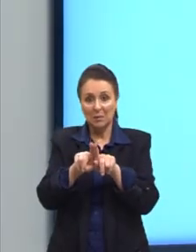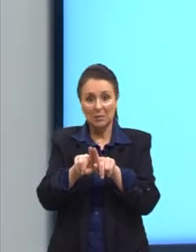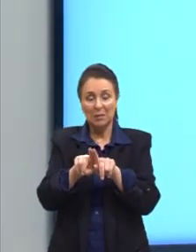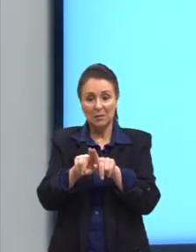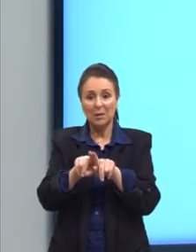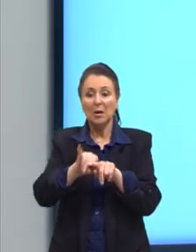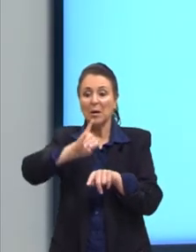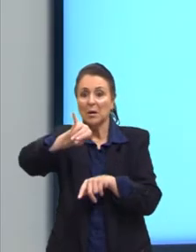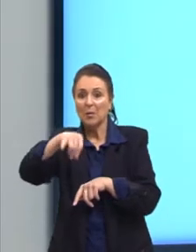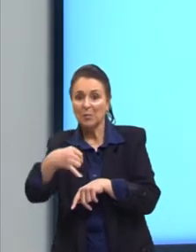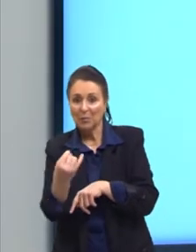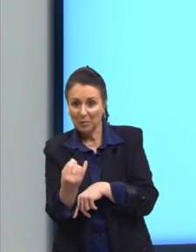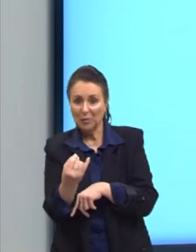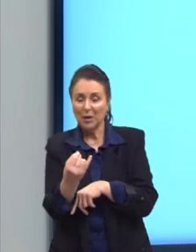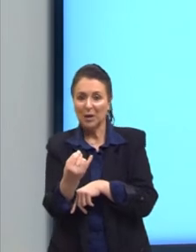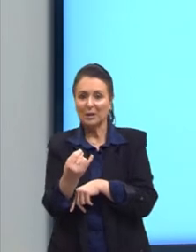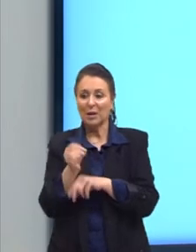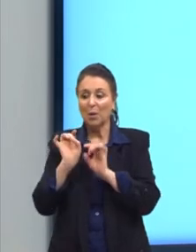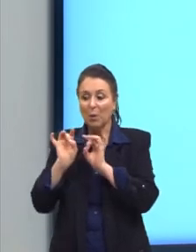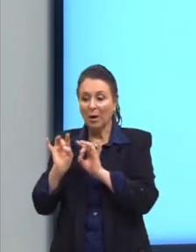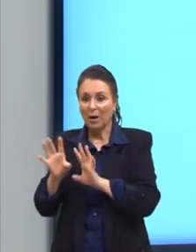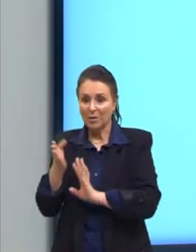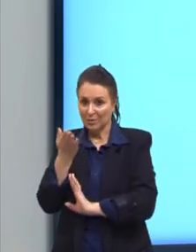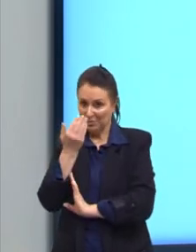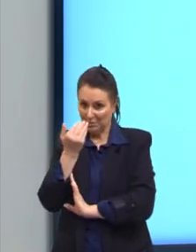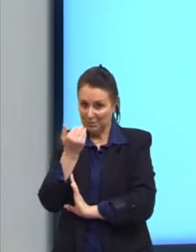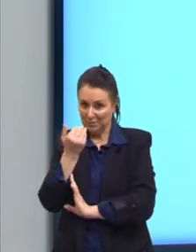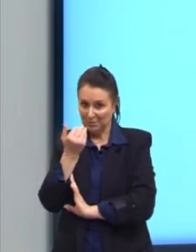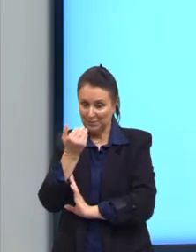os restinhos da alimentação.